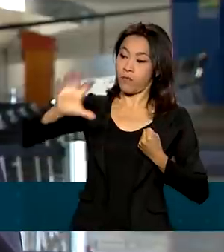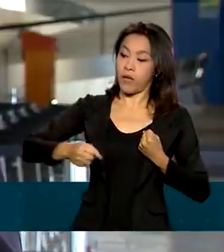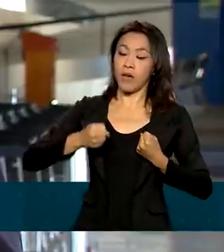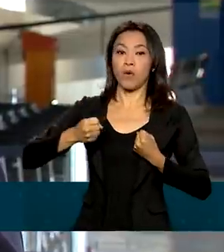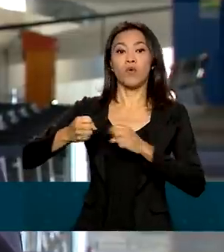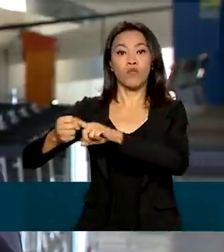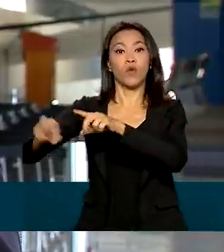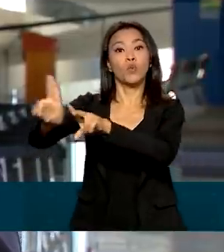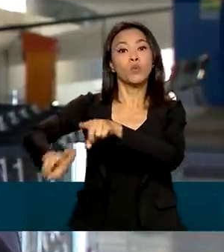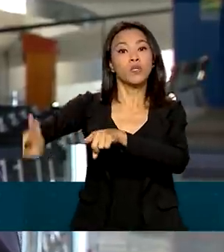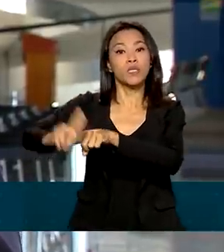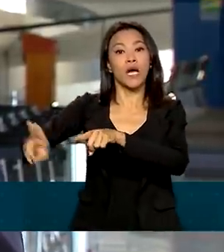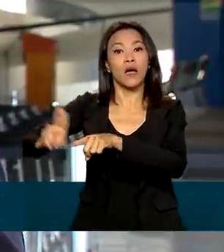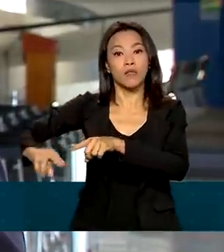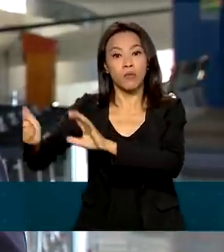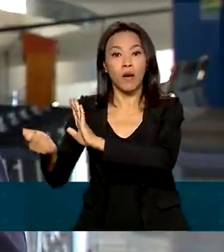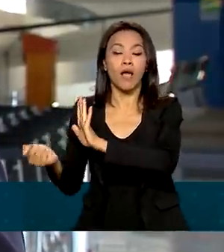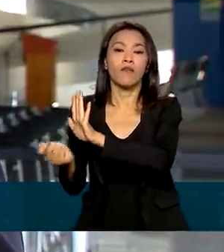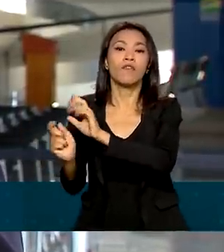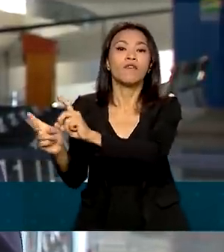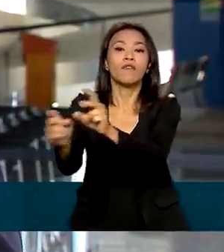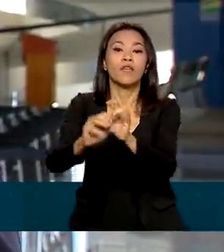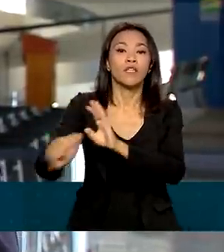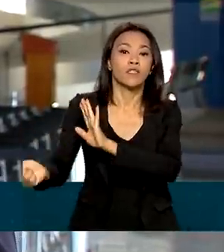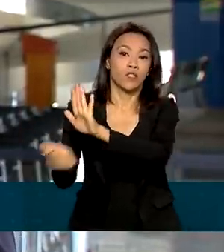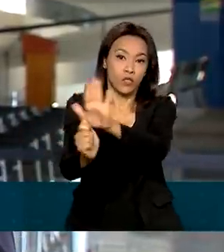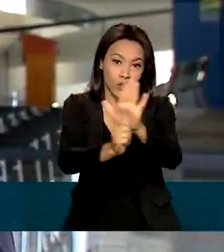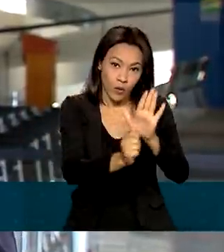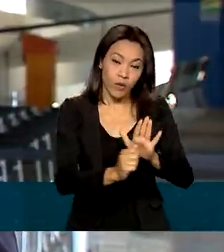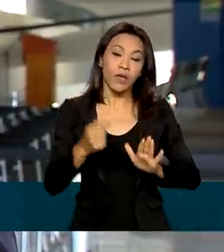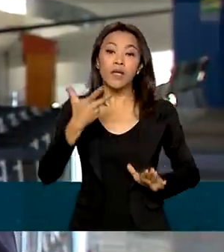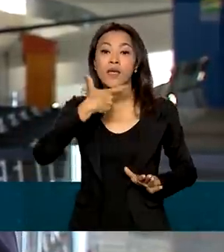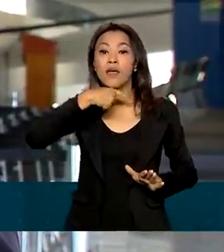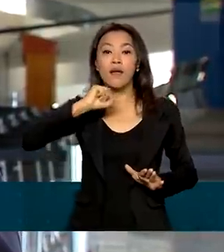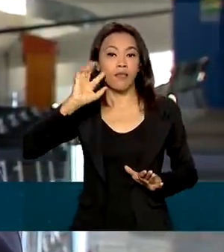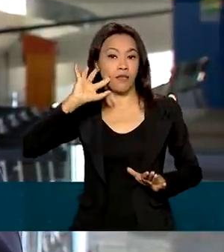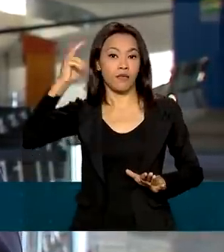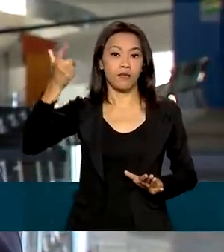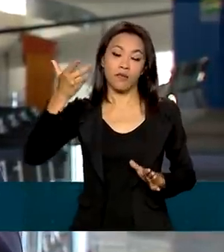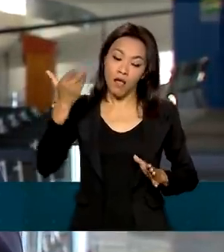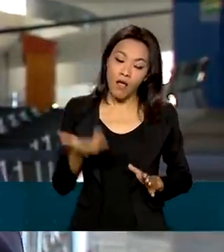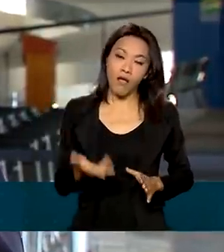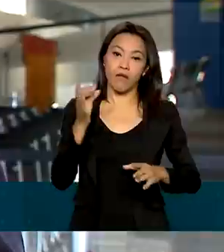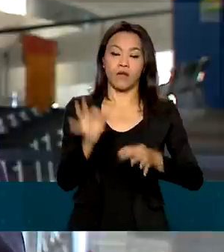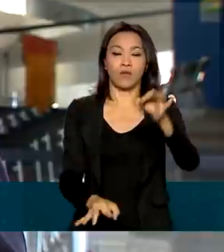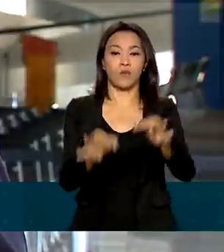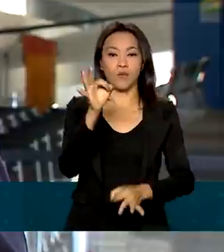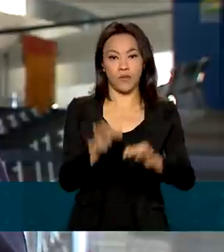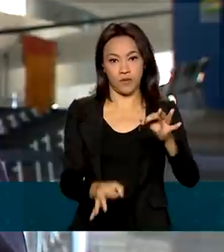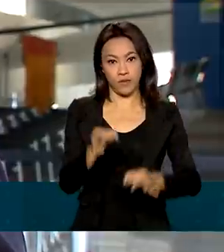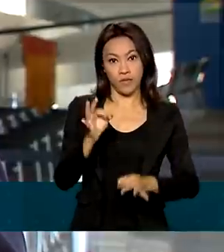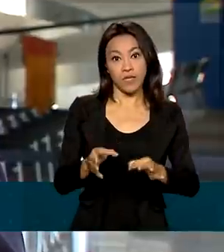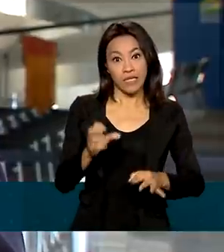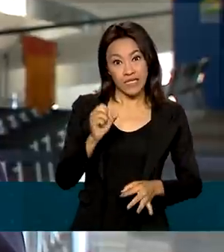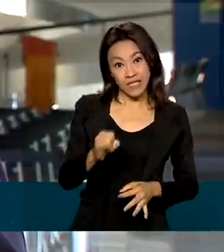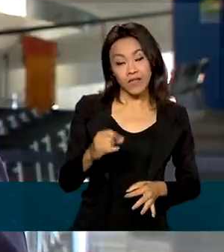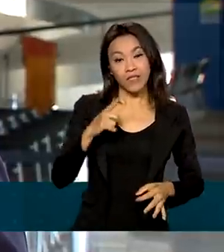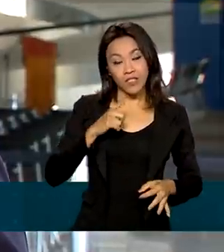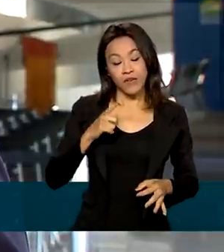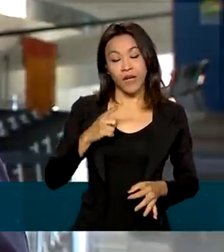traficantes. O destino do veículo apreendido será decidido pela justiça. Se houver interesse, esses bens poderão ser